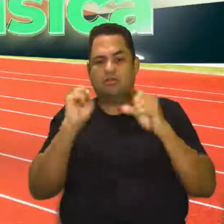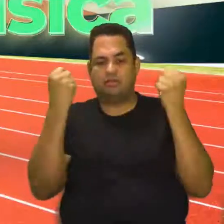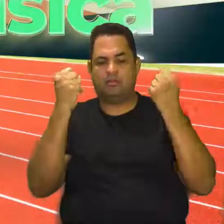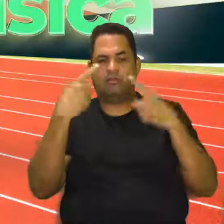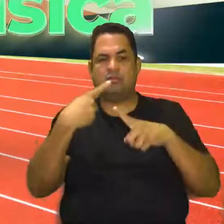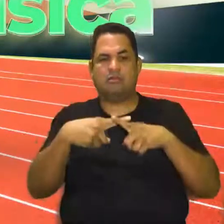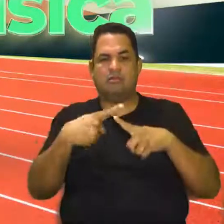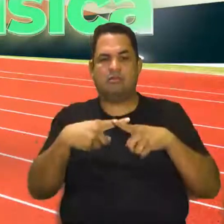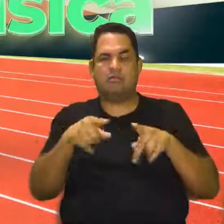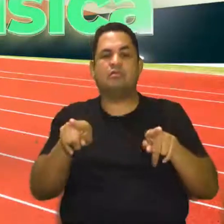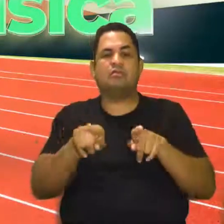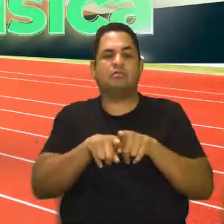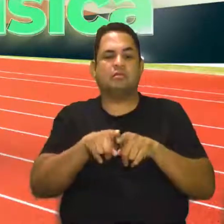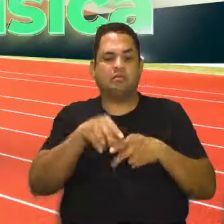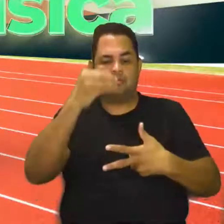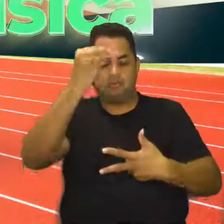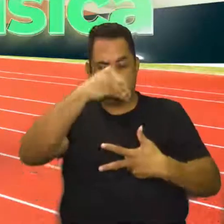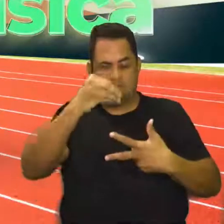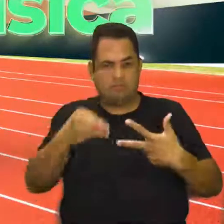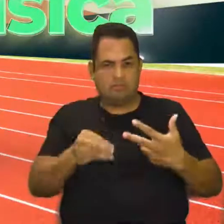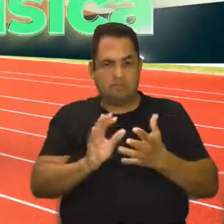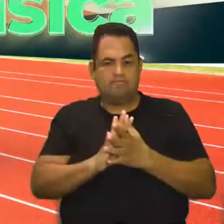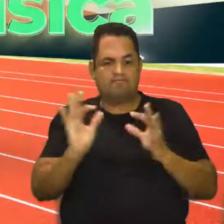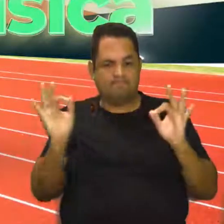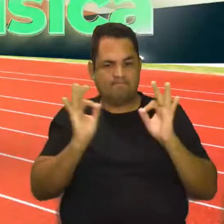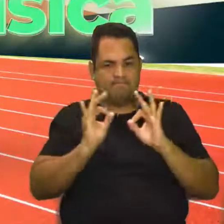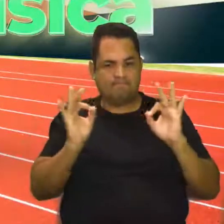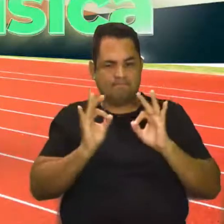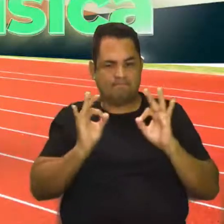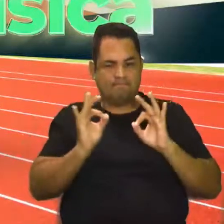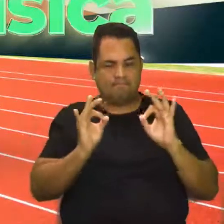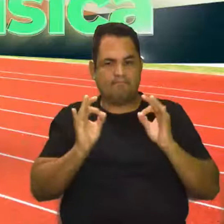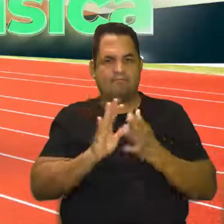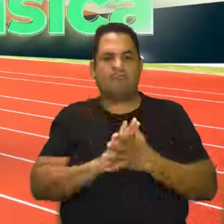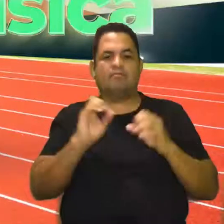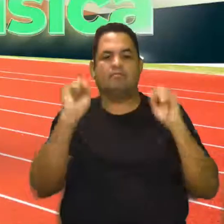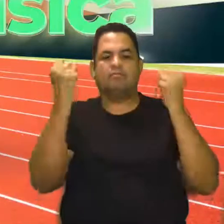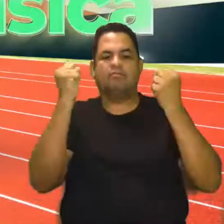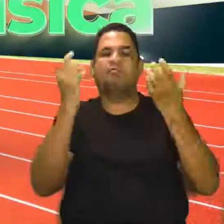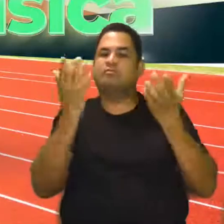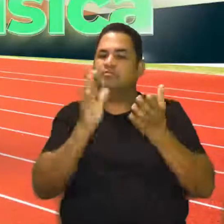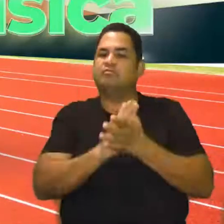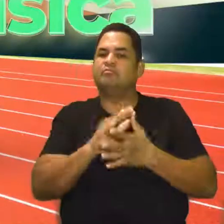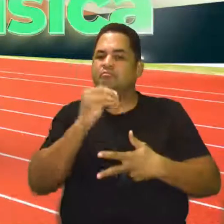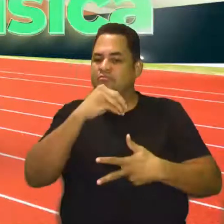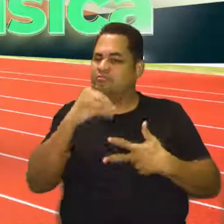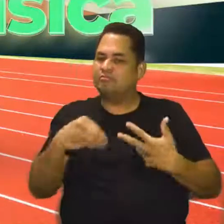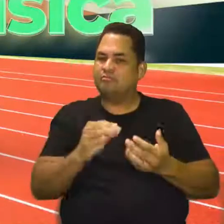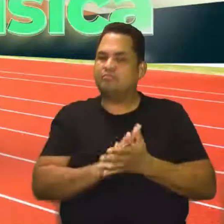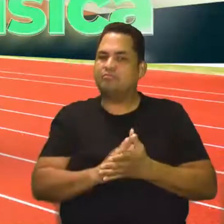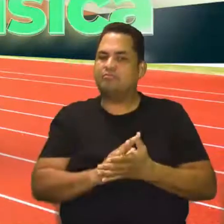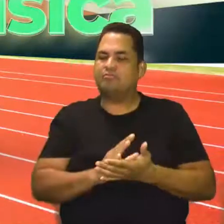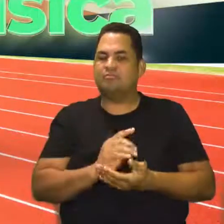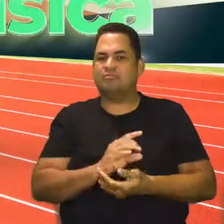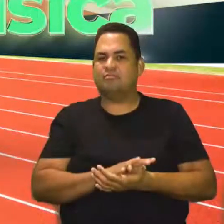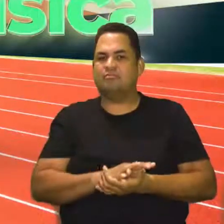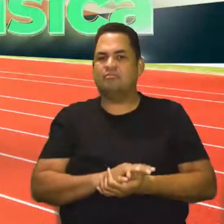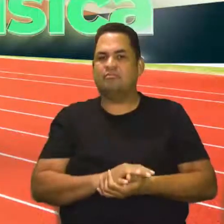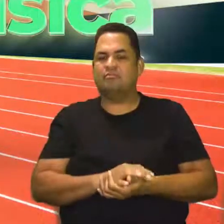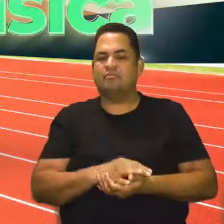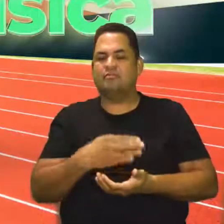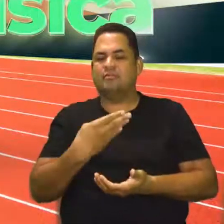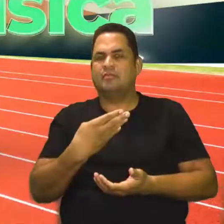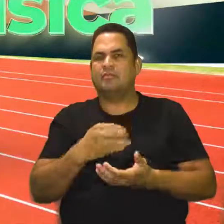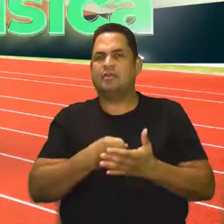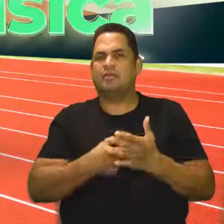física também cai no ENEM. Perfeito! Educação física também cai no ENEM. Isso. A gente só tem aí quase 80